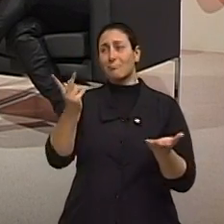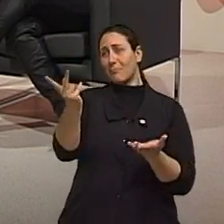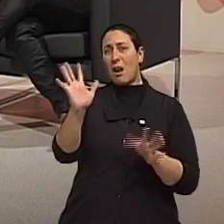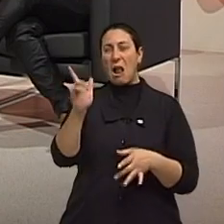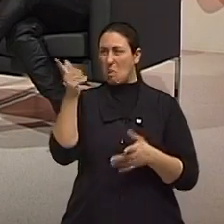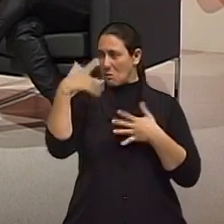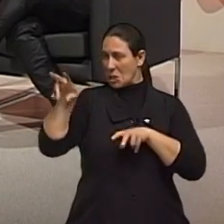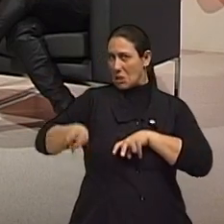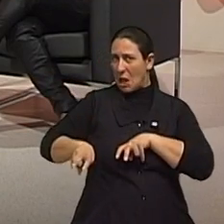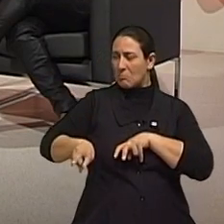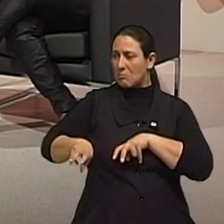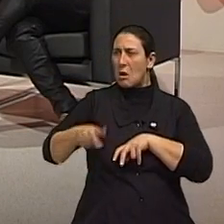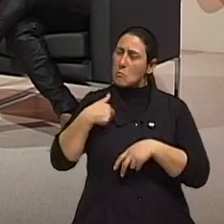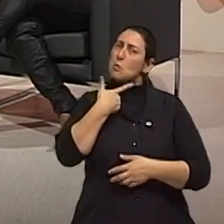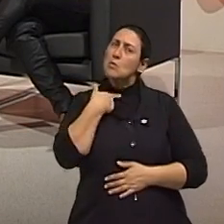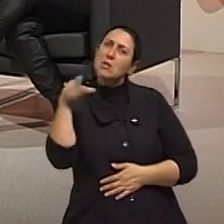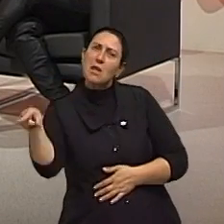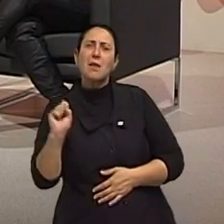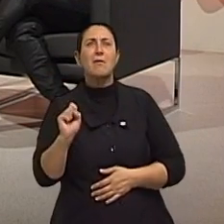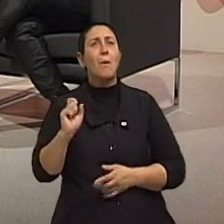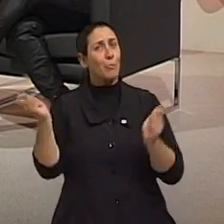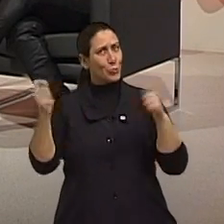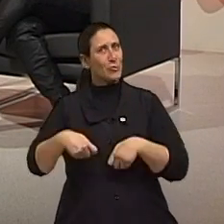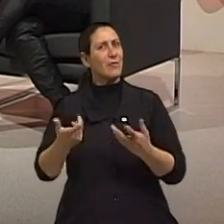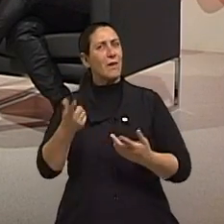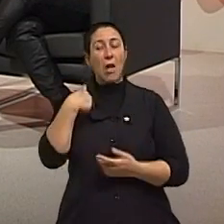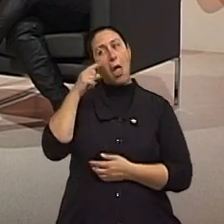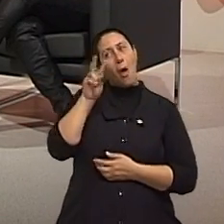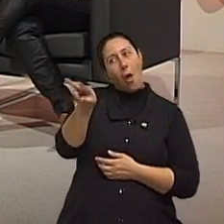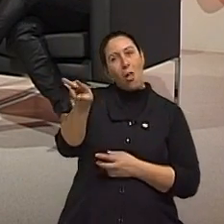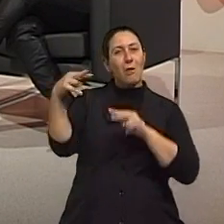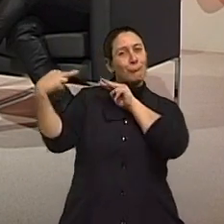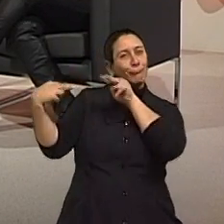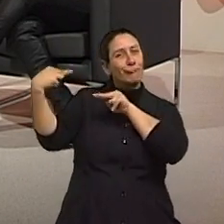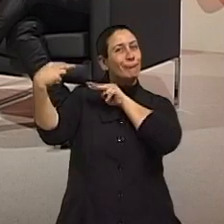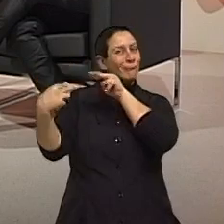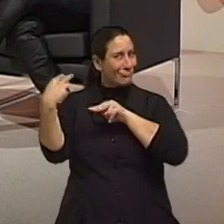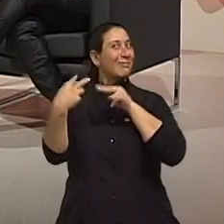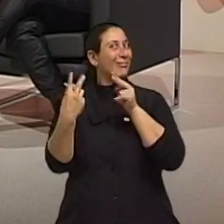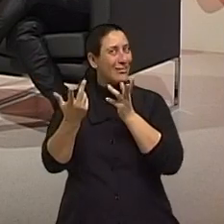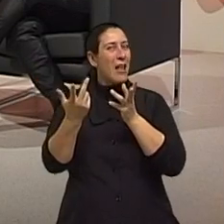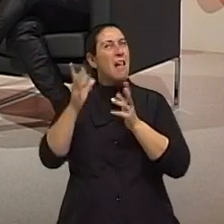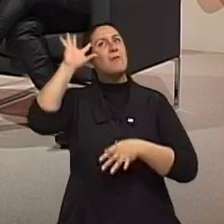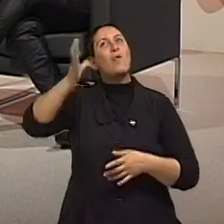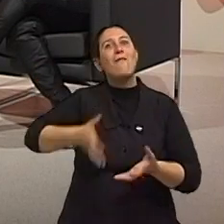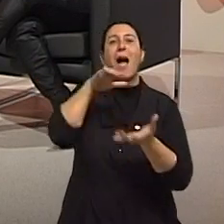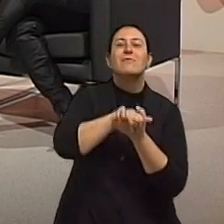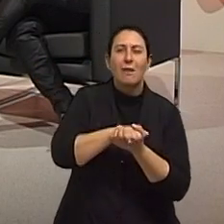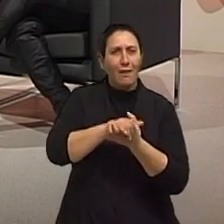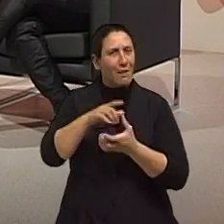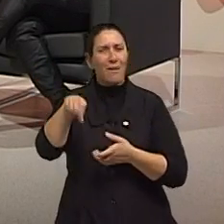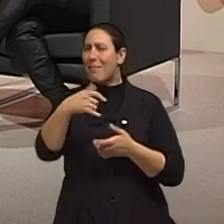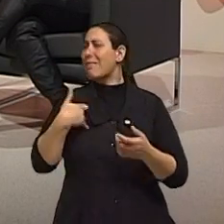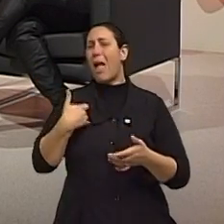sentar do meu lado, eu gostei de ti. Quer dizer, entende? Eu estava te olhando, eu resolvi realmente te pedir em casamento. Isso